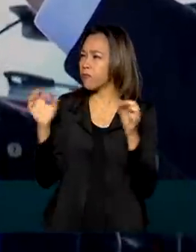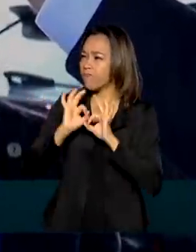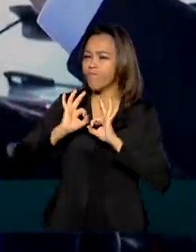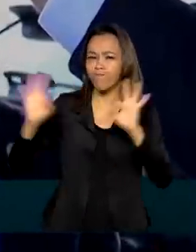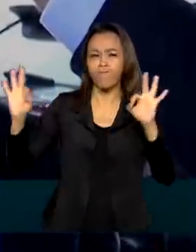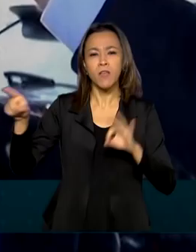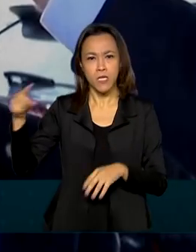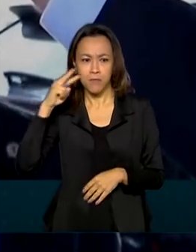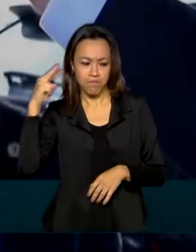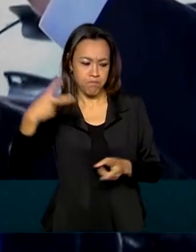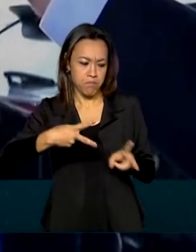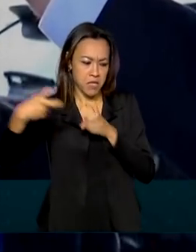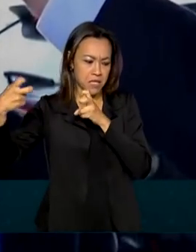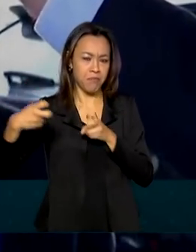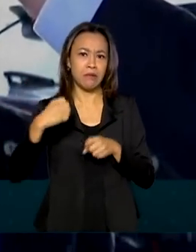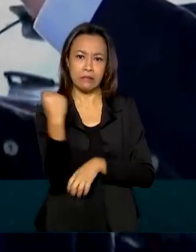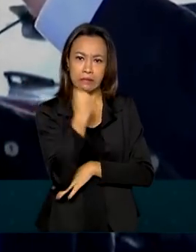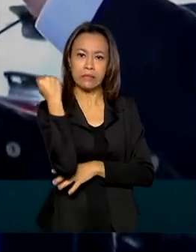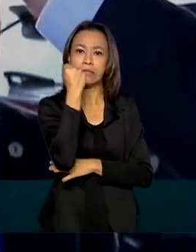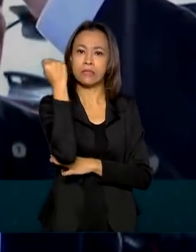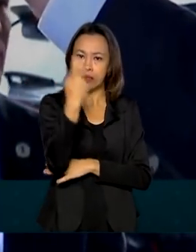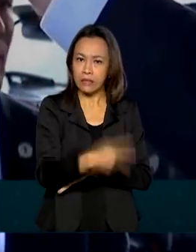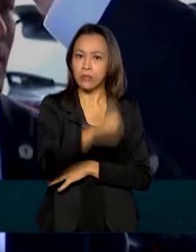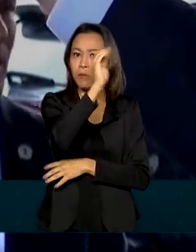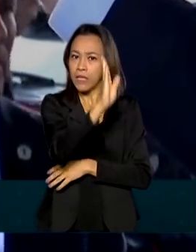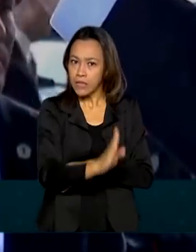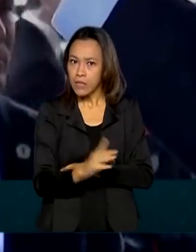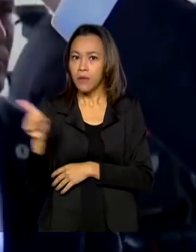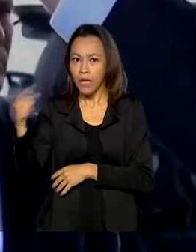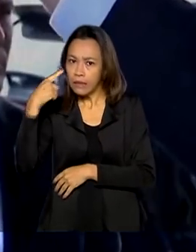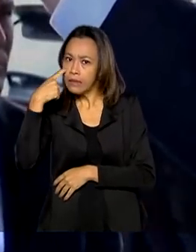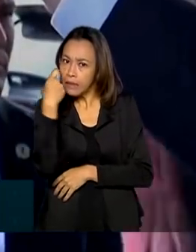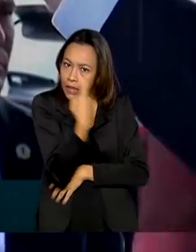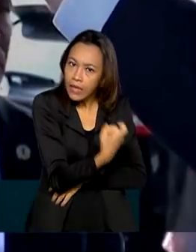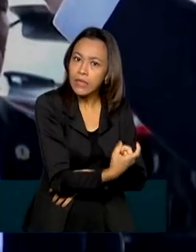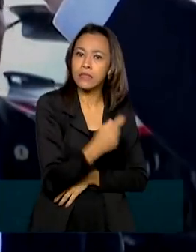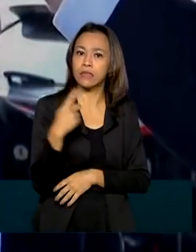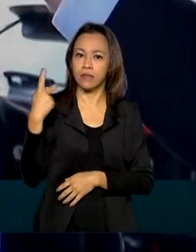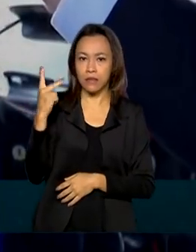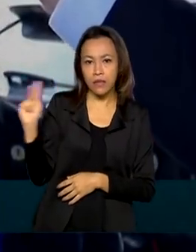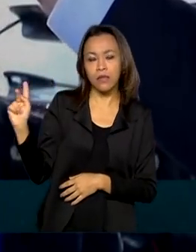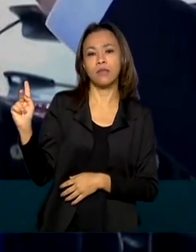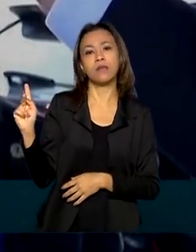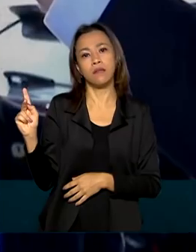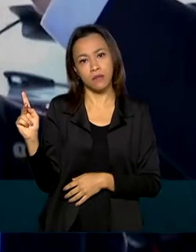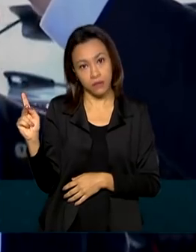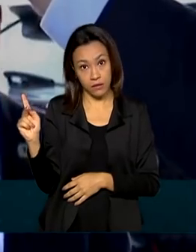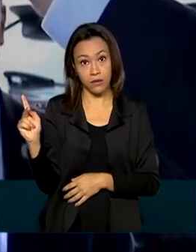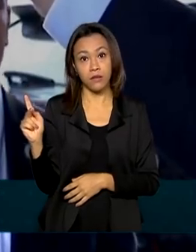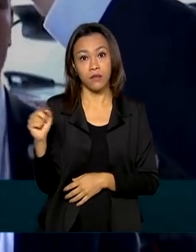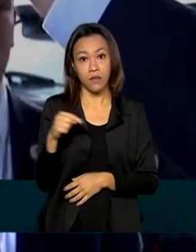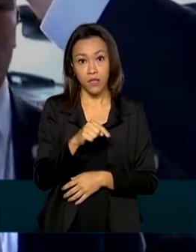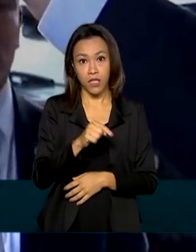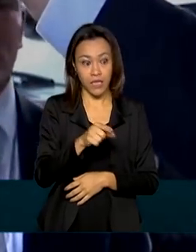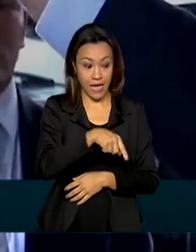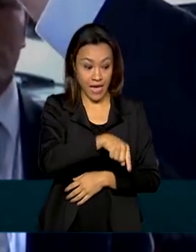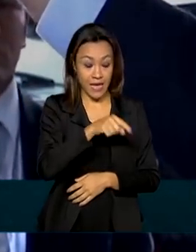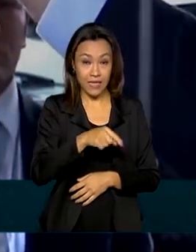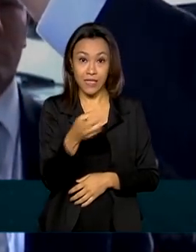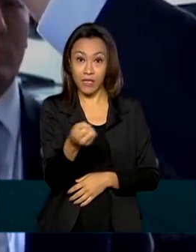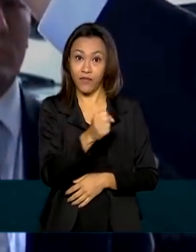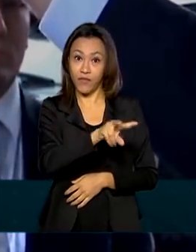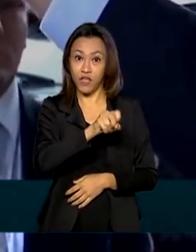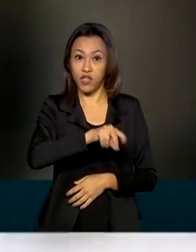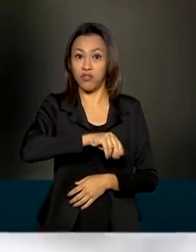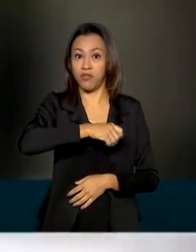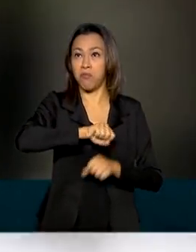atravessa com essa nova cepa, que é interesse deles, que não saia do local. Então, isso ajudou